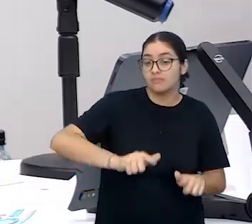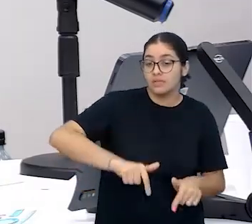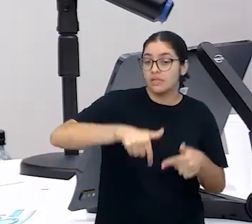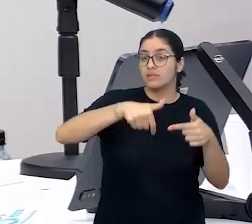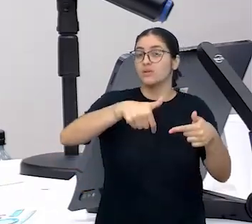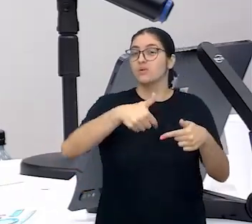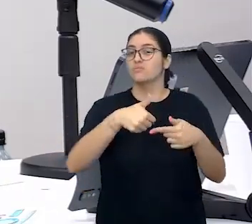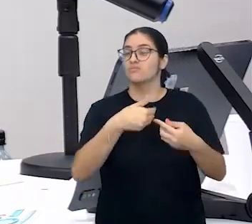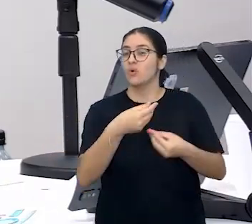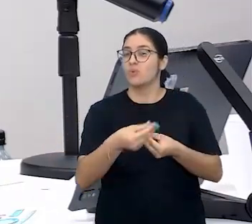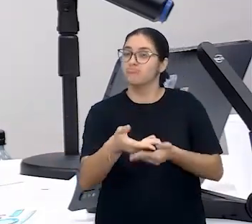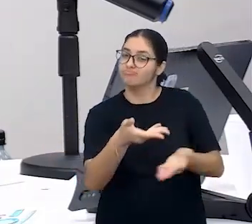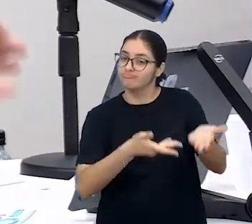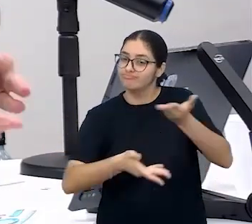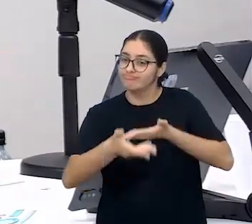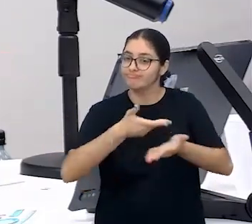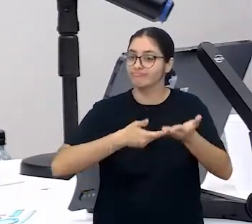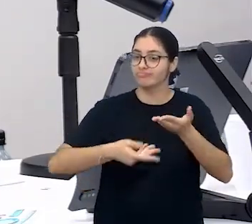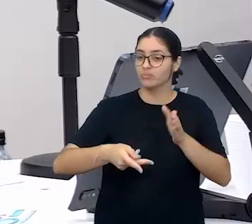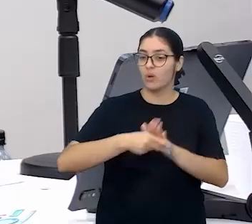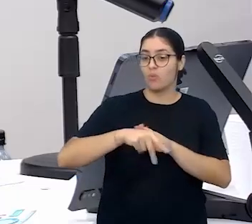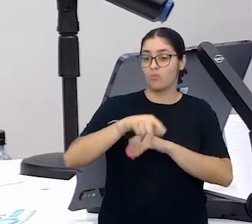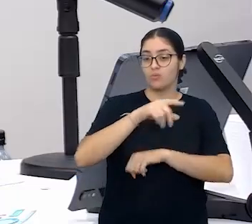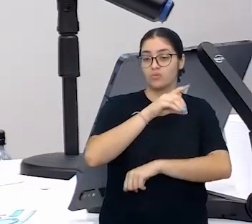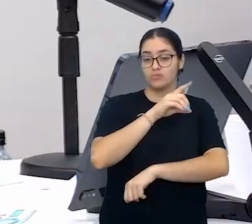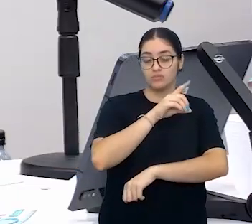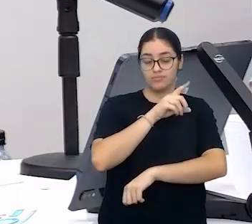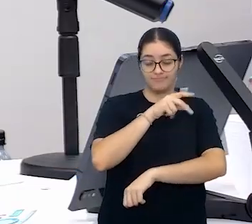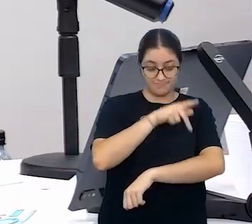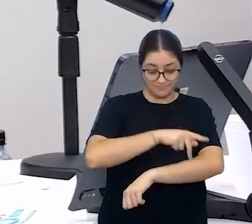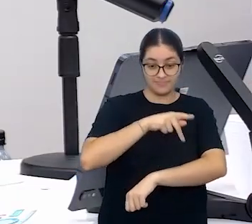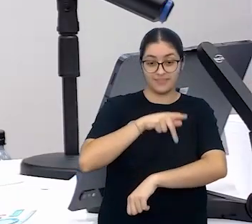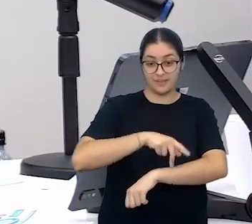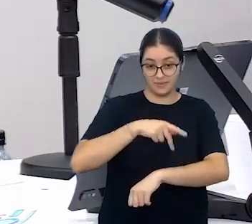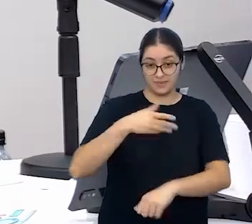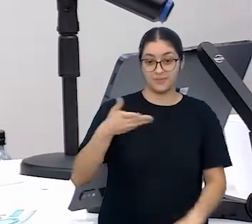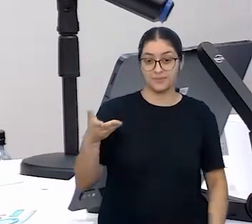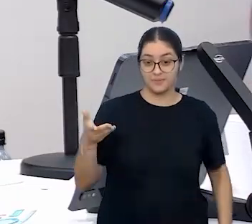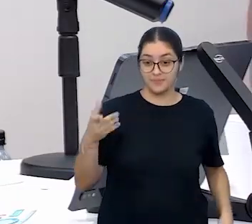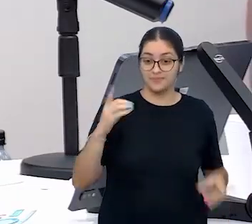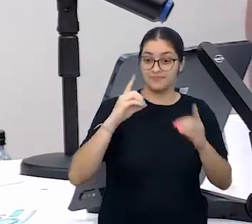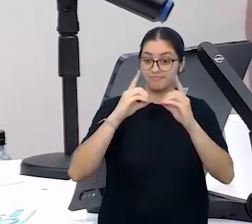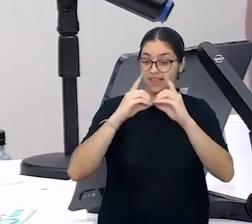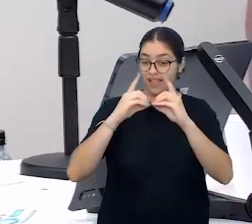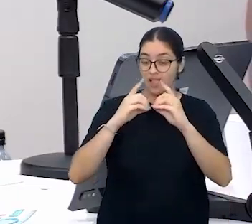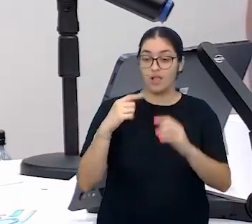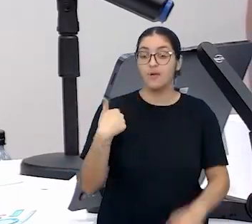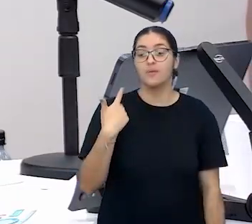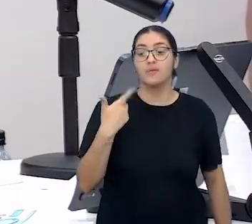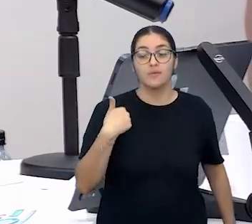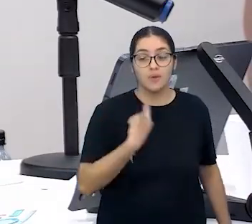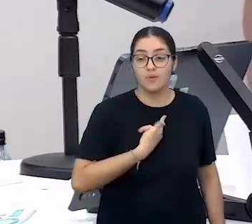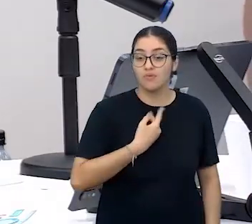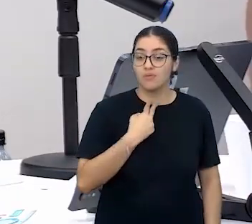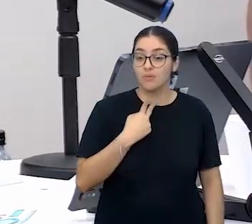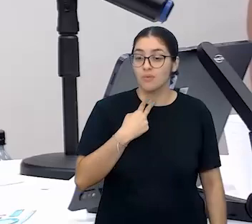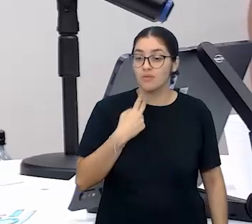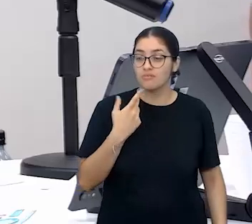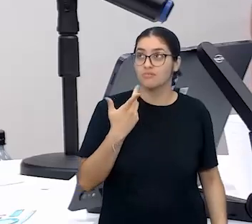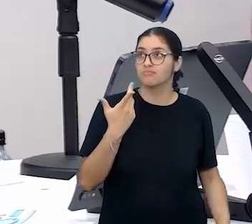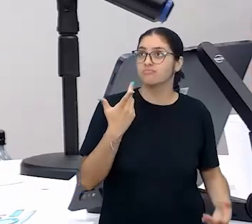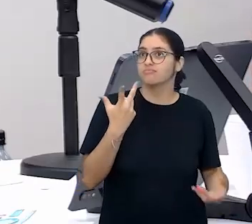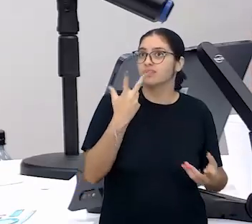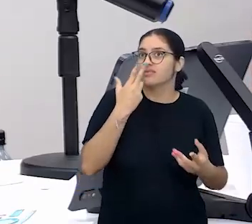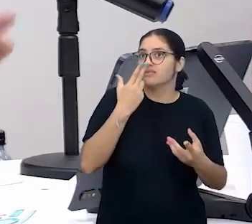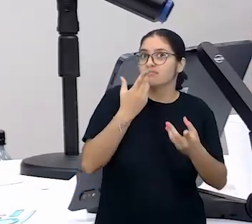posicionamento didático frente a esse saber. Esse é um saber nosso. E a gente não pode perder de forma